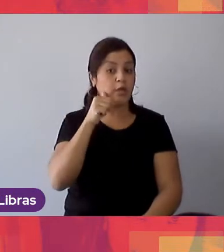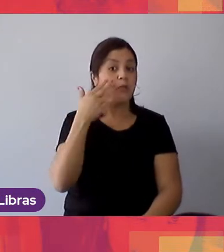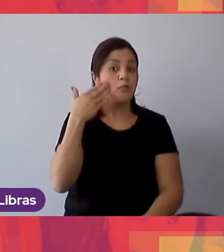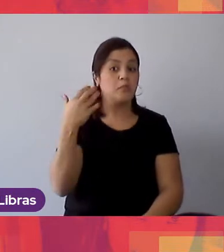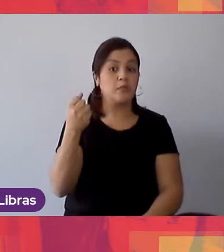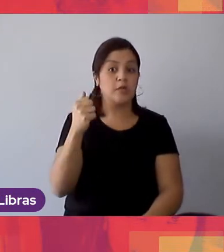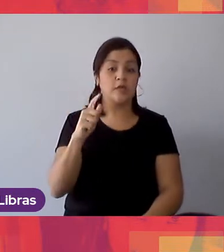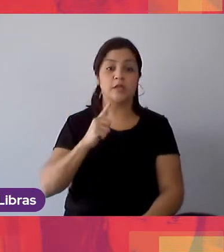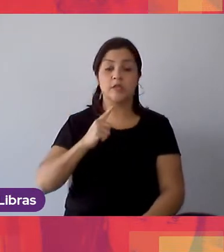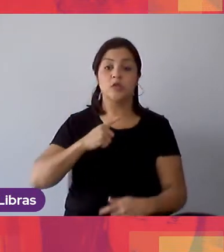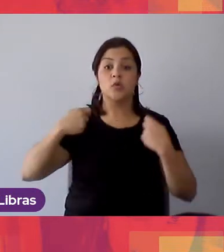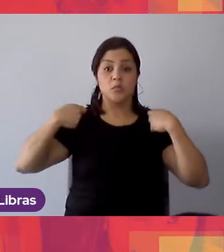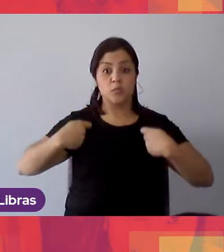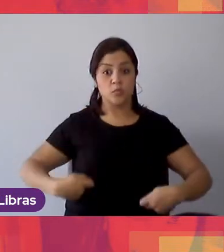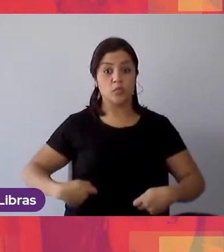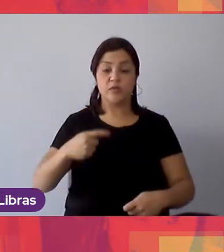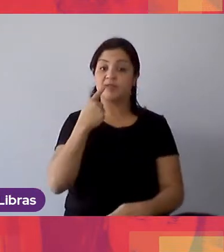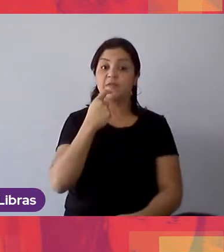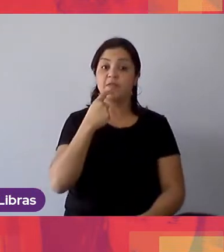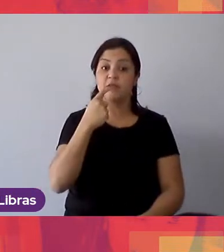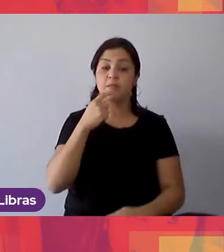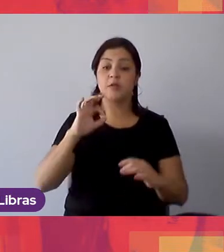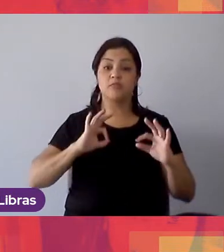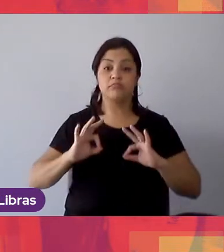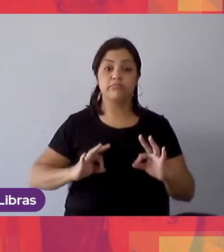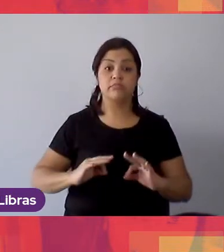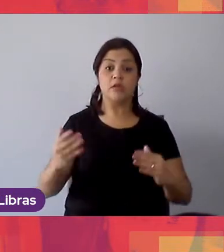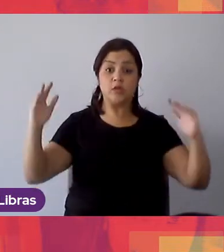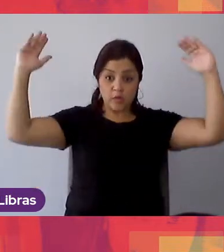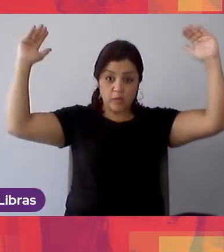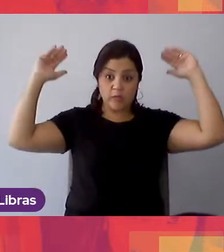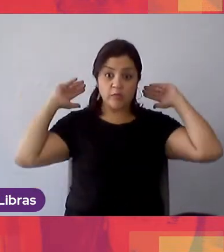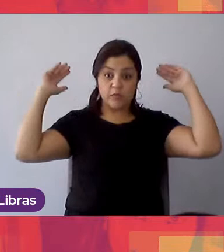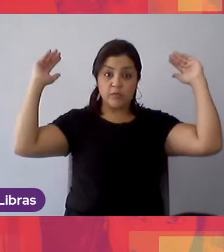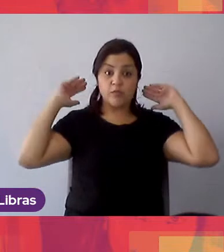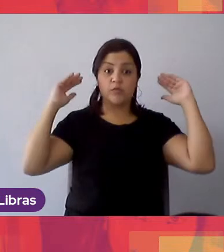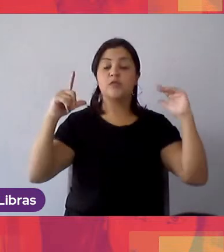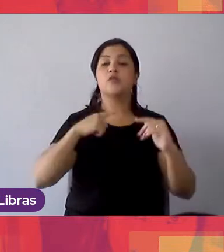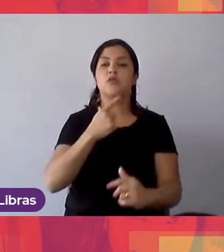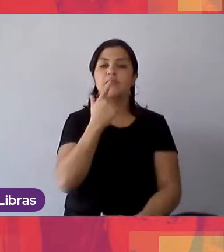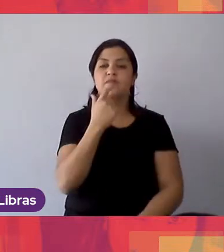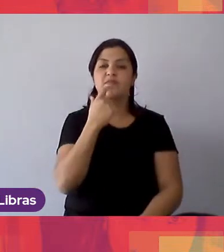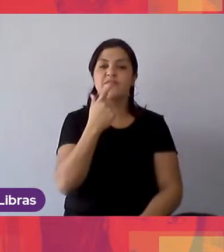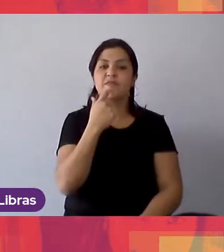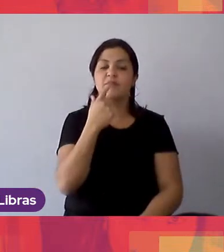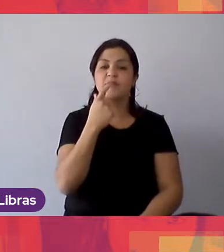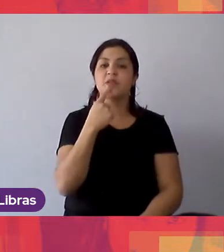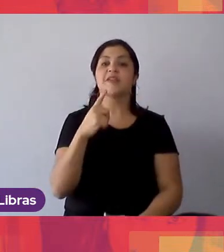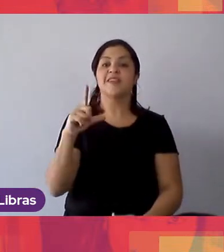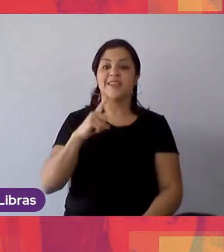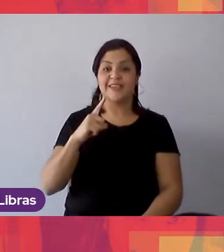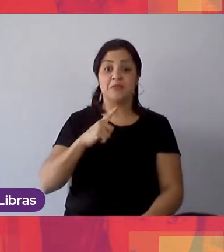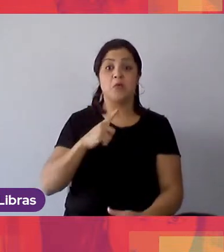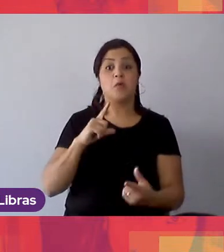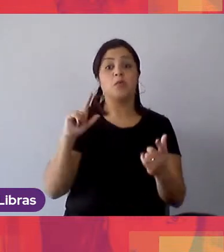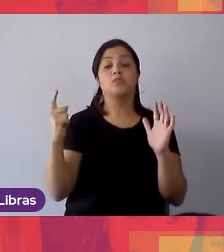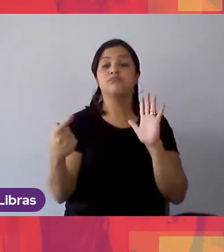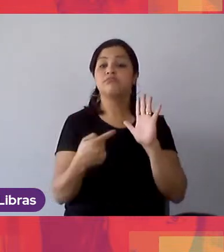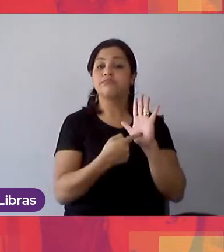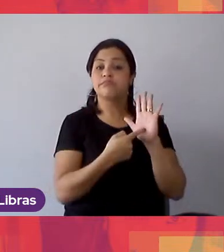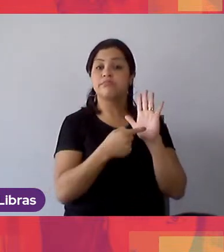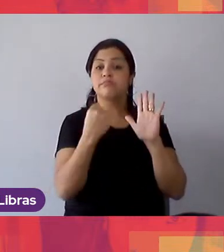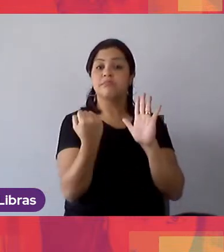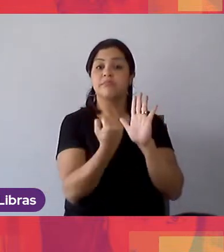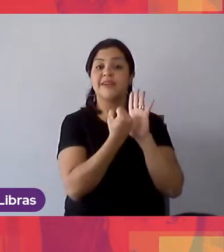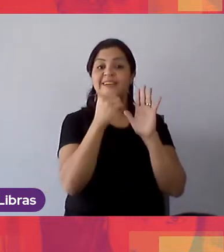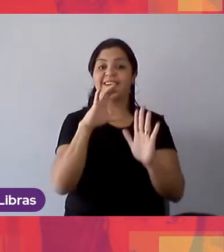com uma blusa vermelha e eu uso óculos. E no meu fundo é um tom vermelho com o logo do Clique Carreira. E eu venho aqui